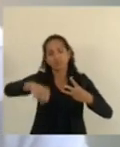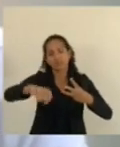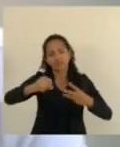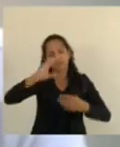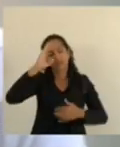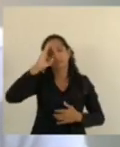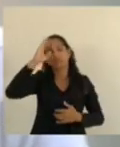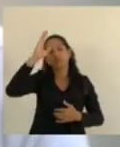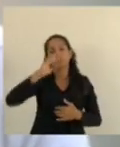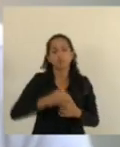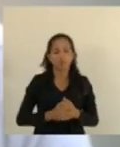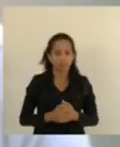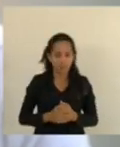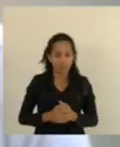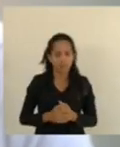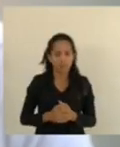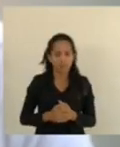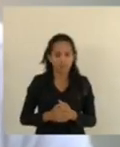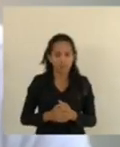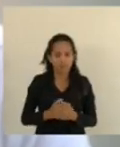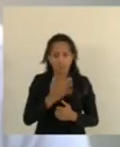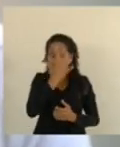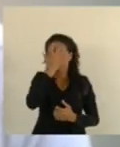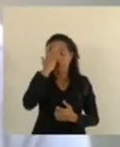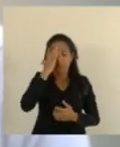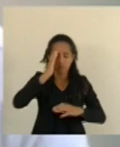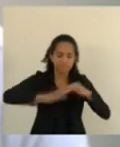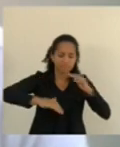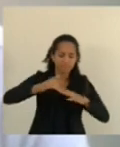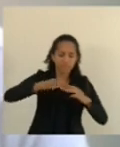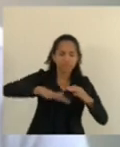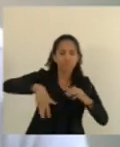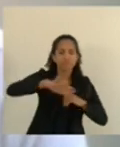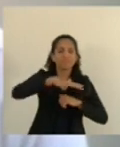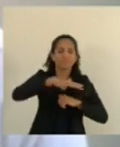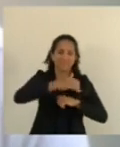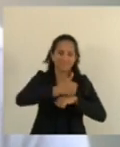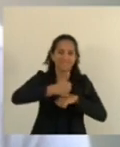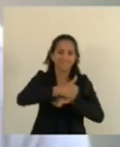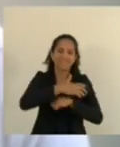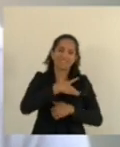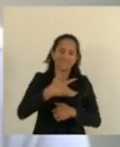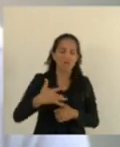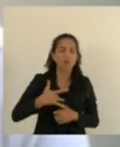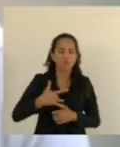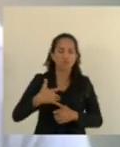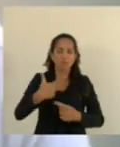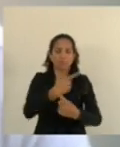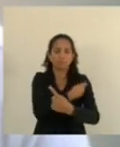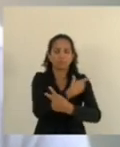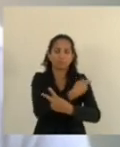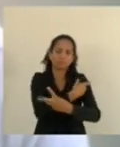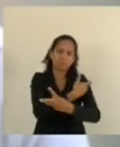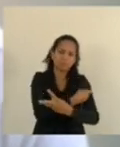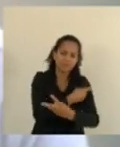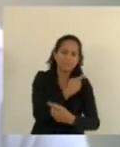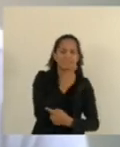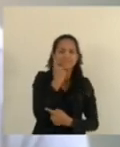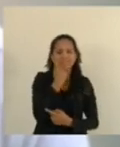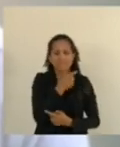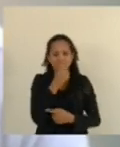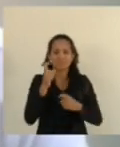principalmente aqueles que estão na linha de frente, aí eu incluo todos os profissionais de saúde, médicos, dentistas,